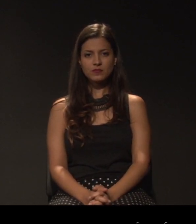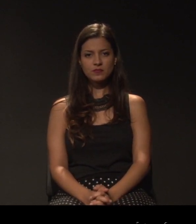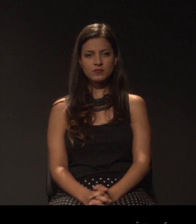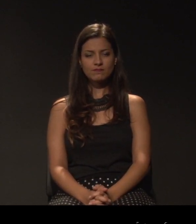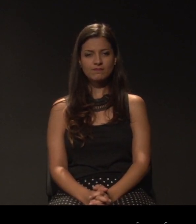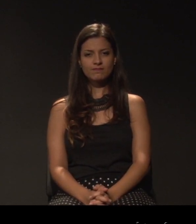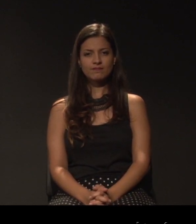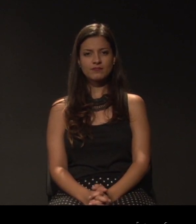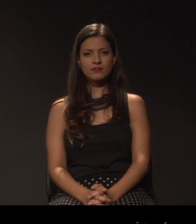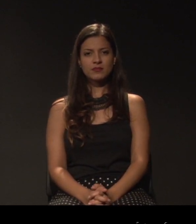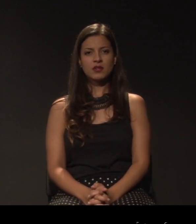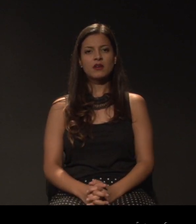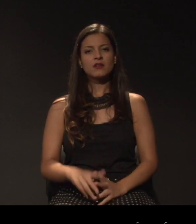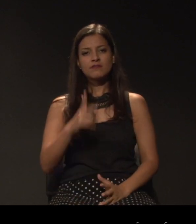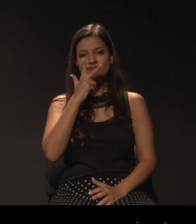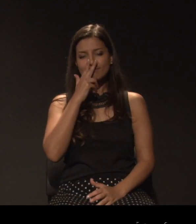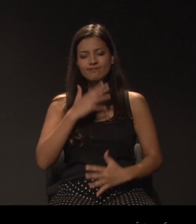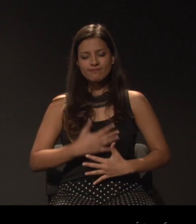Dói no ventre.